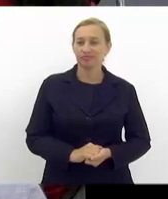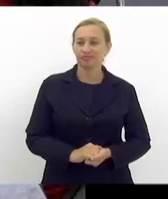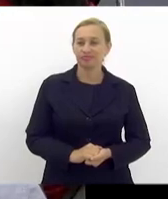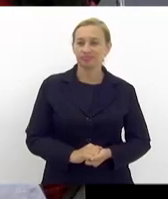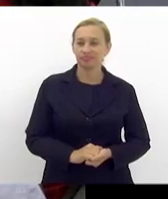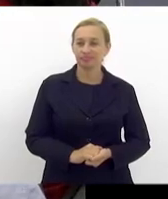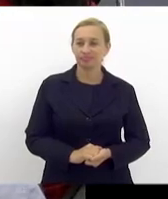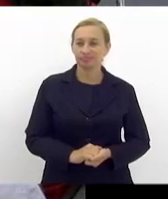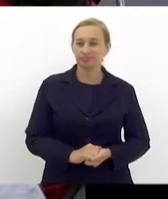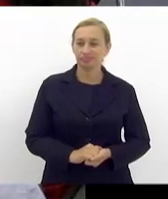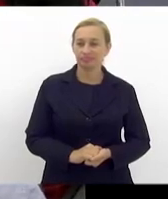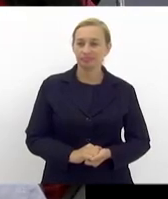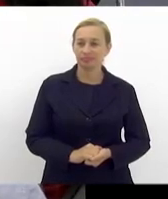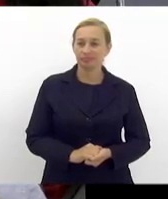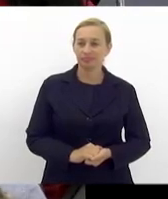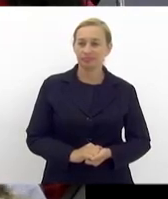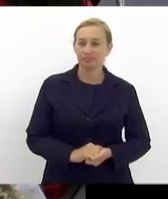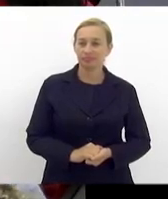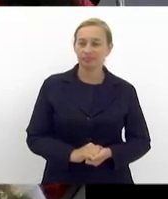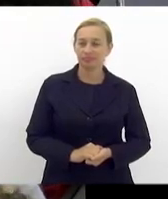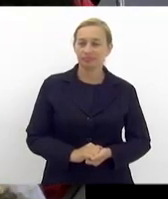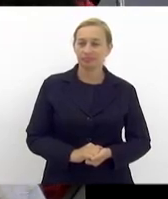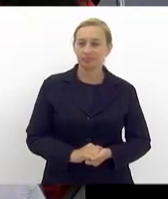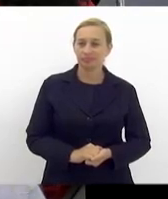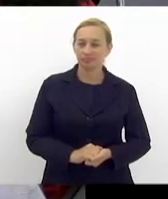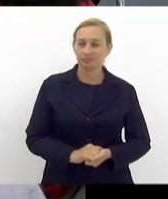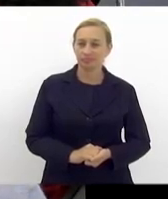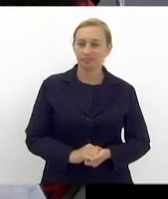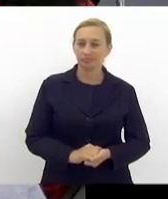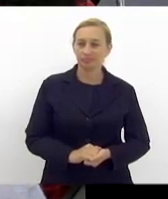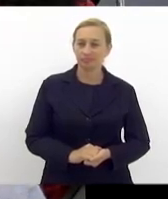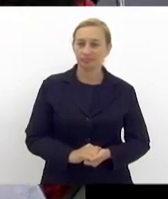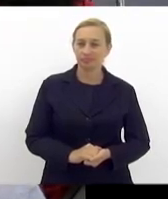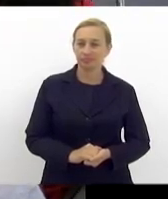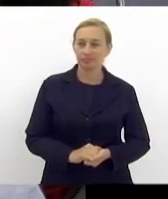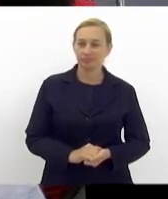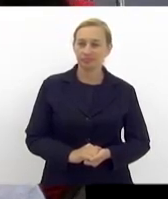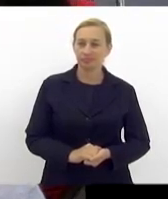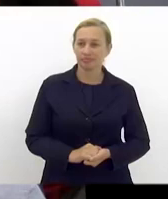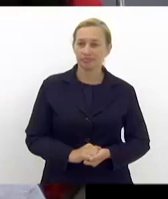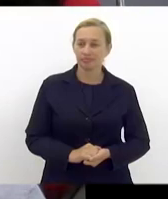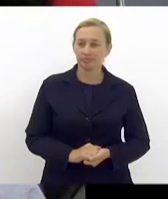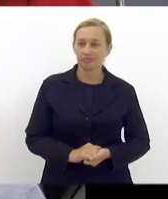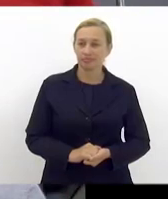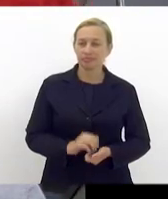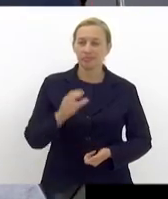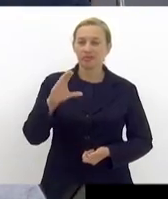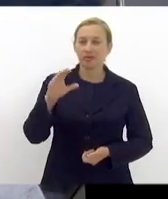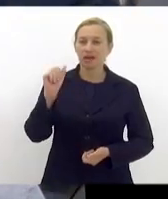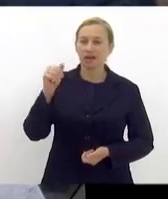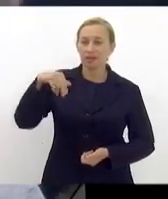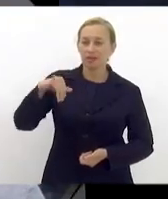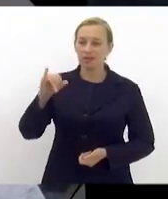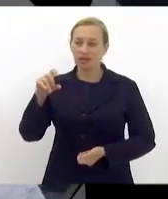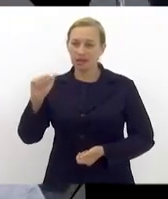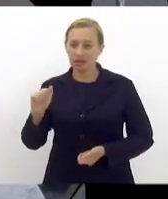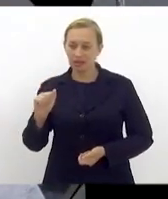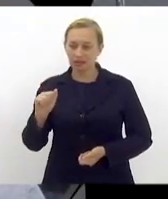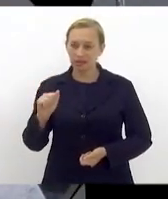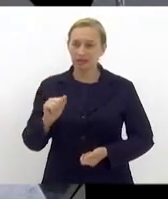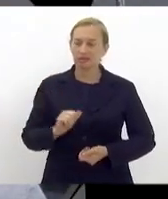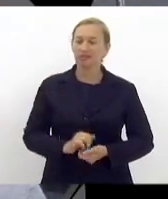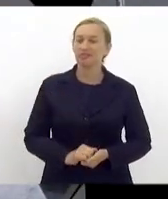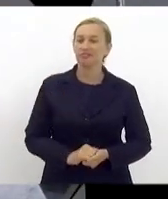trazer aqui a Camila Nascimento, gerente